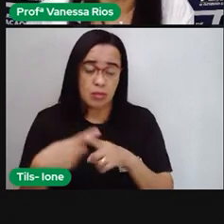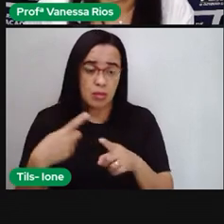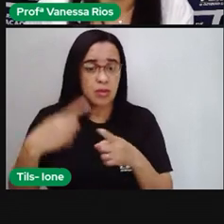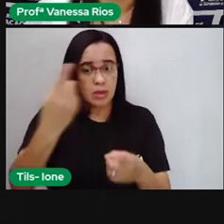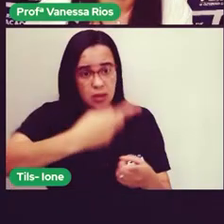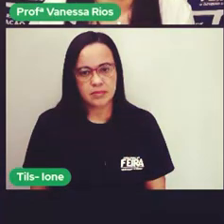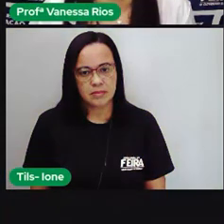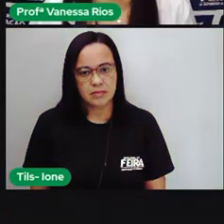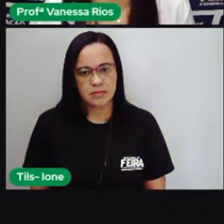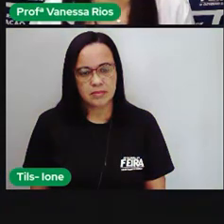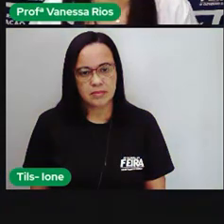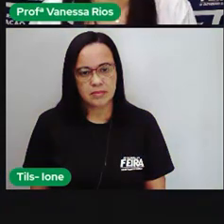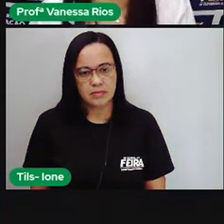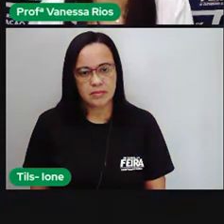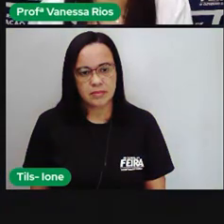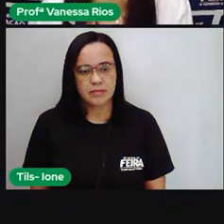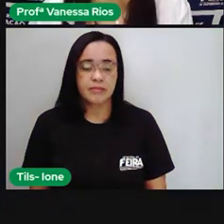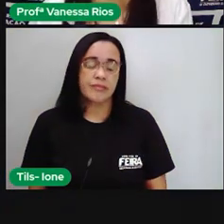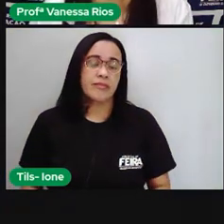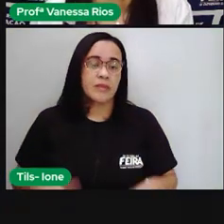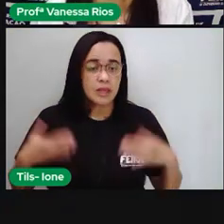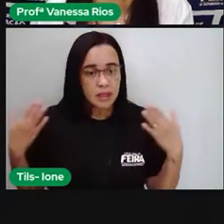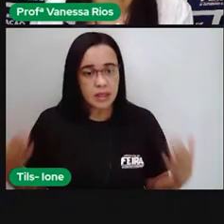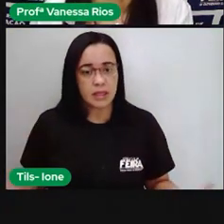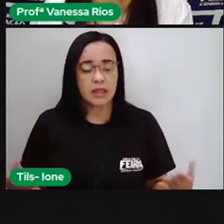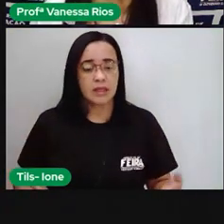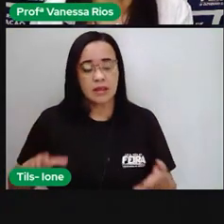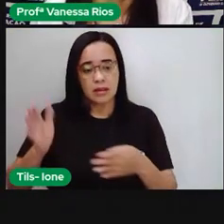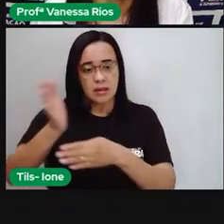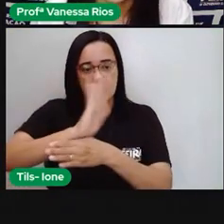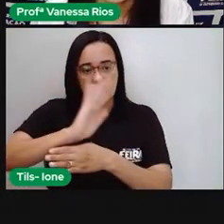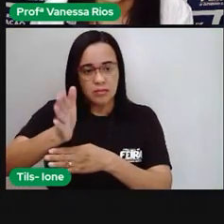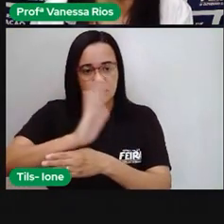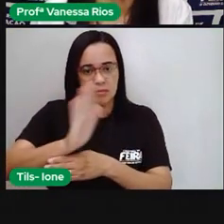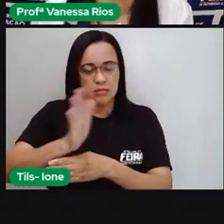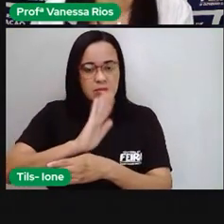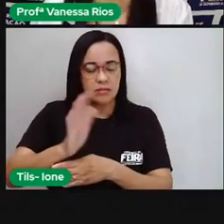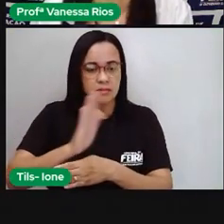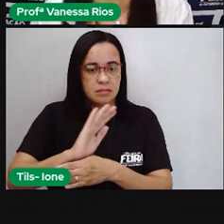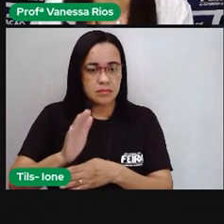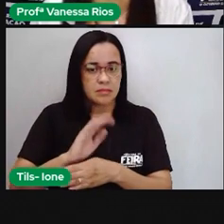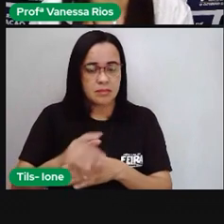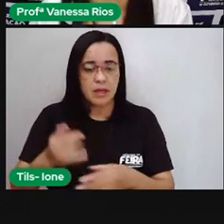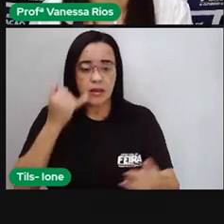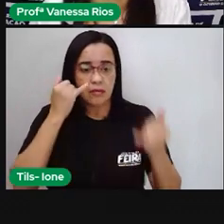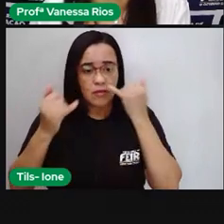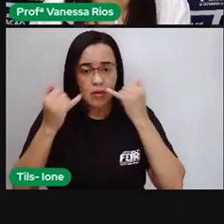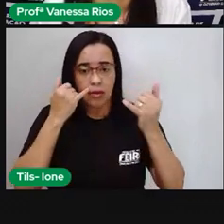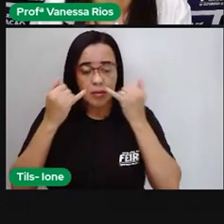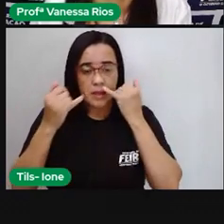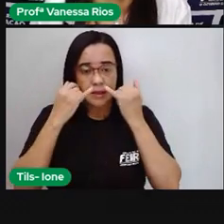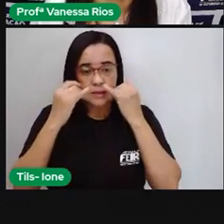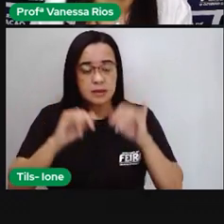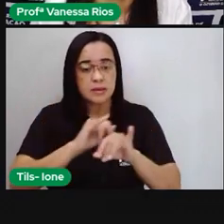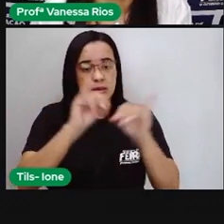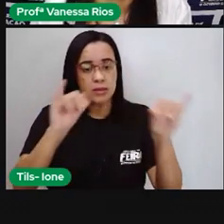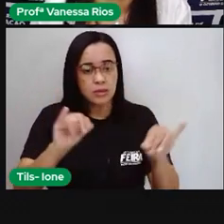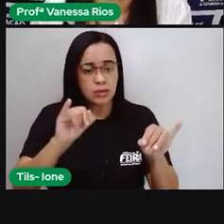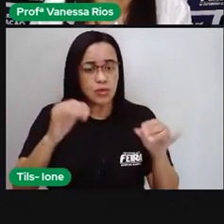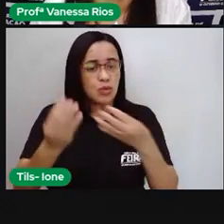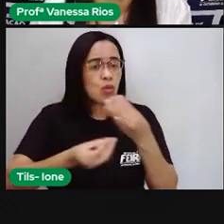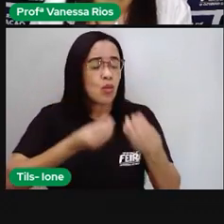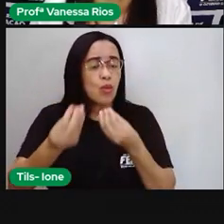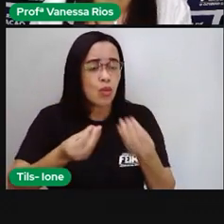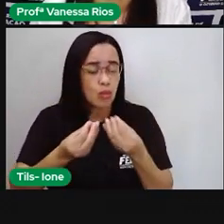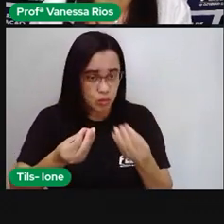diversidade. E aí, o que é que esse vídeo está tentando nos transmitir, não é? Está tentando aí passar para a gente